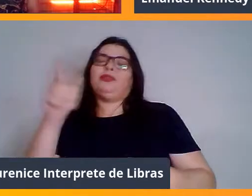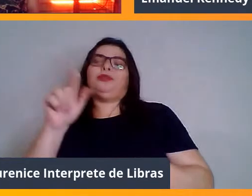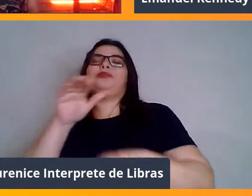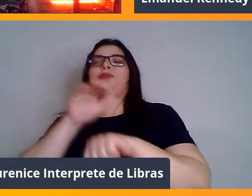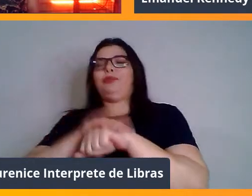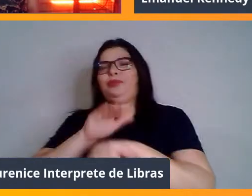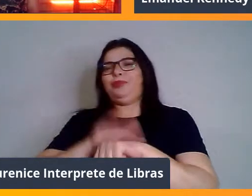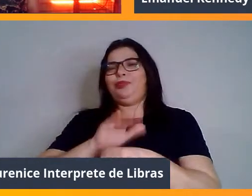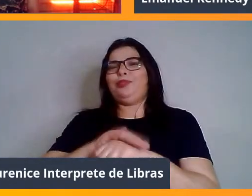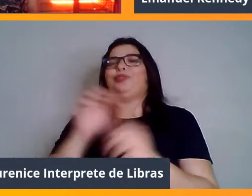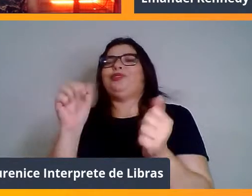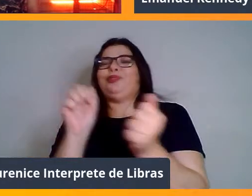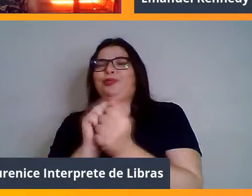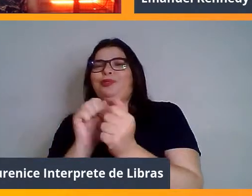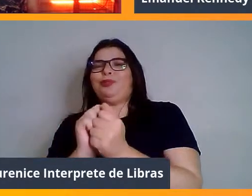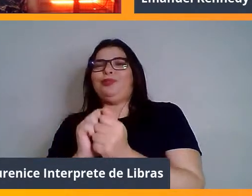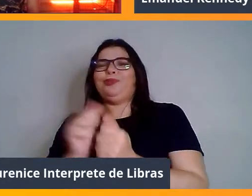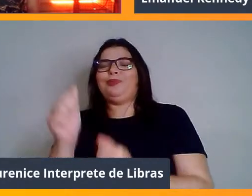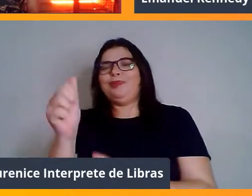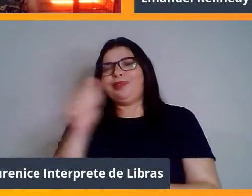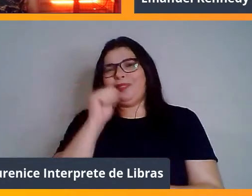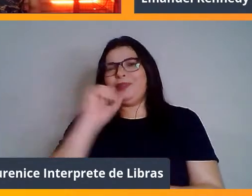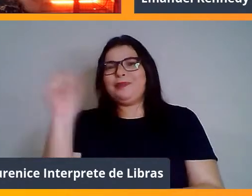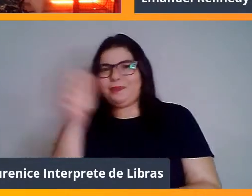tomar uma cervejinha na Caboclo.